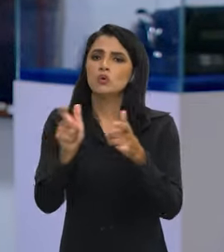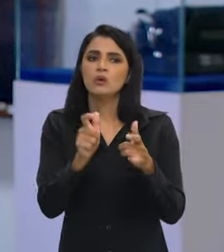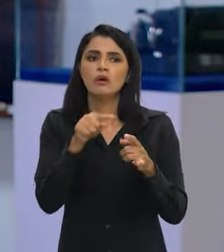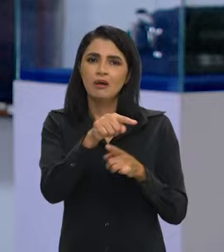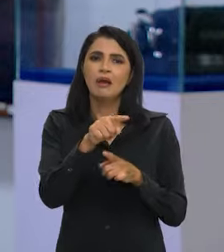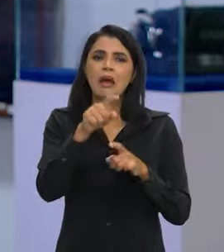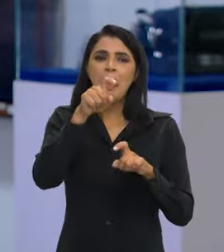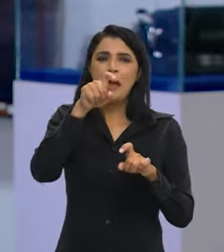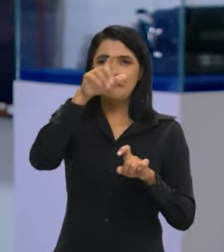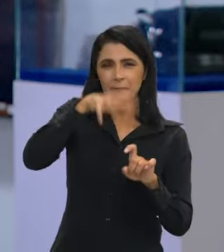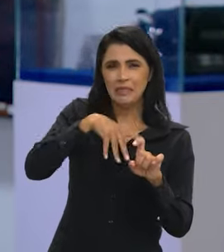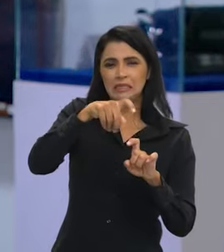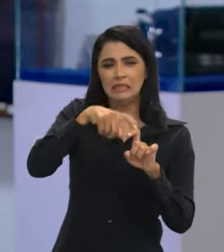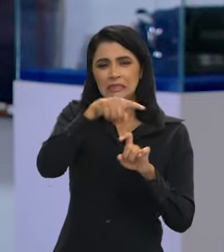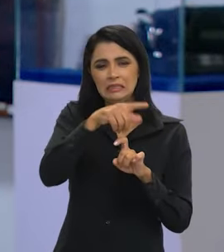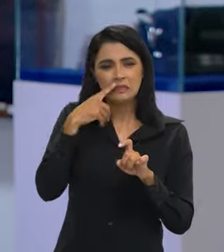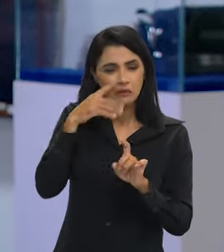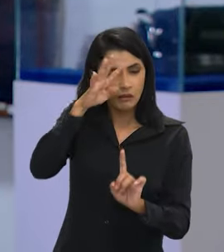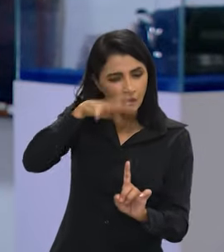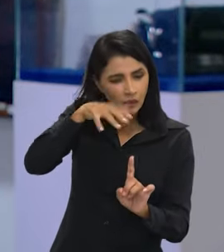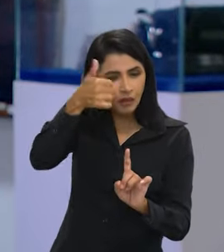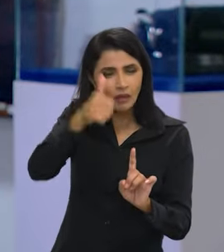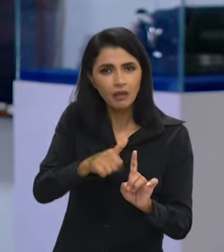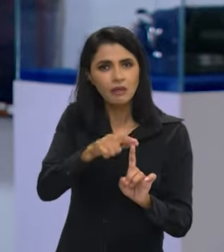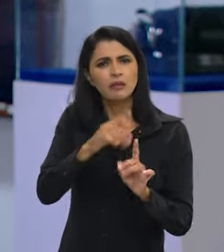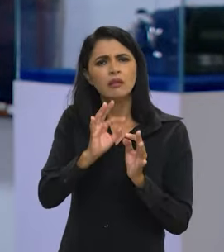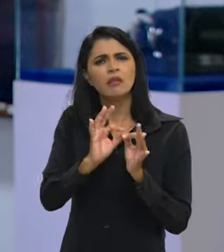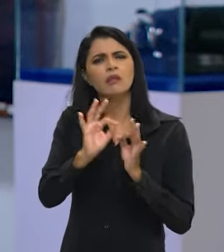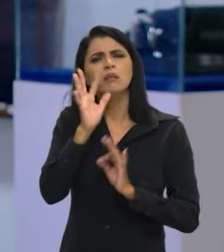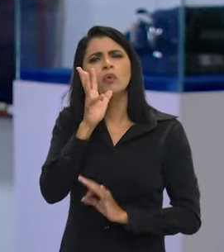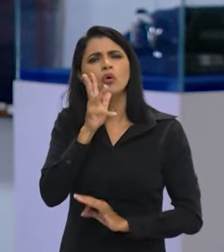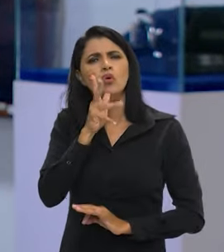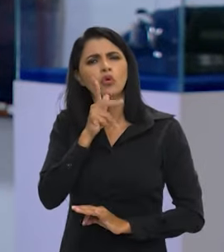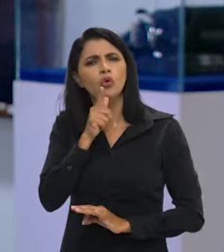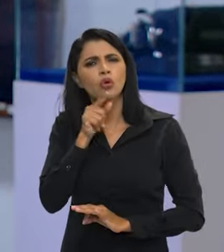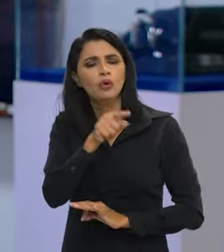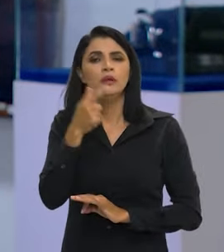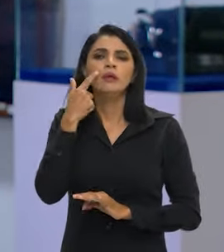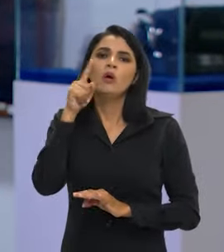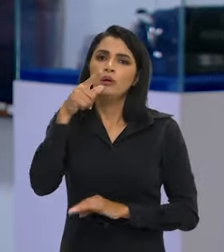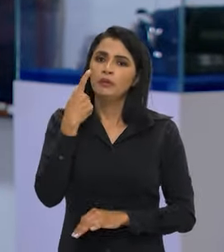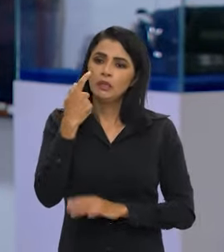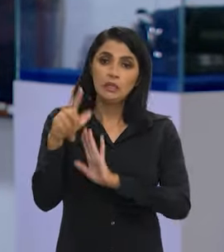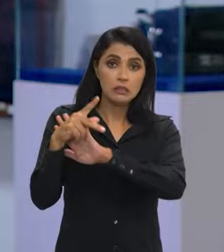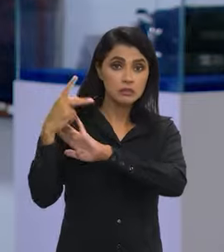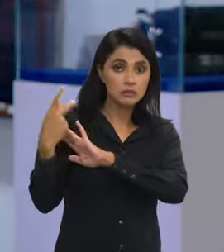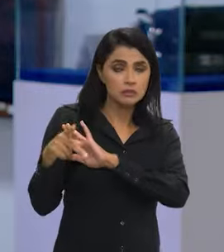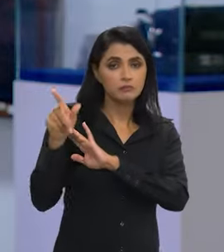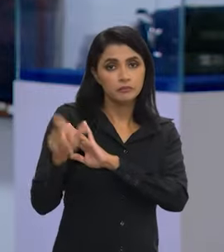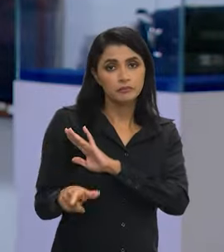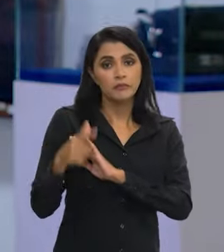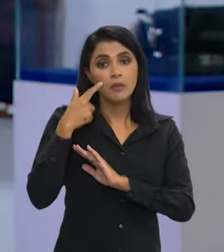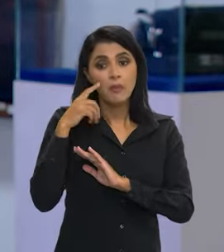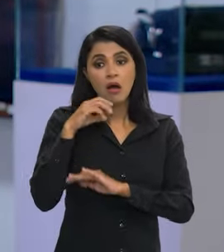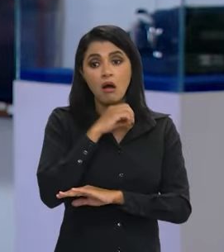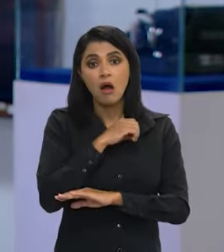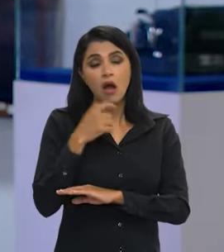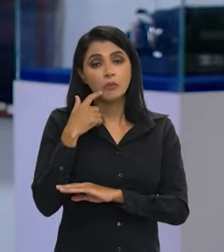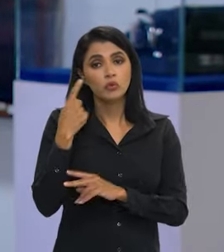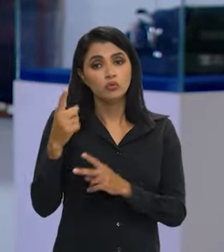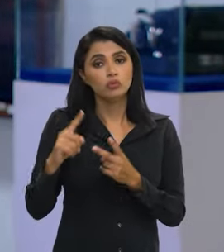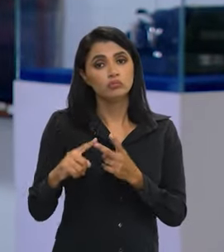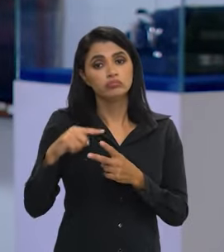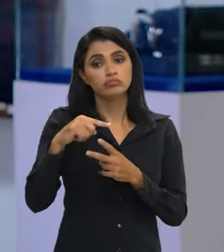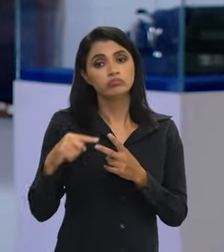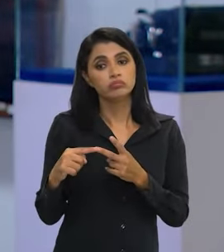continua muito alongada. Então, o uso do ateste médio lá se impõe. É um interesse público que a tem que colocar. Seja porque vai atender mais